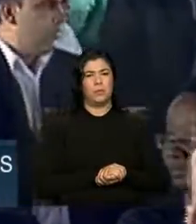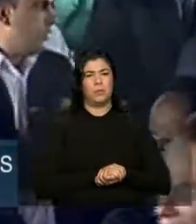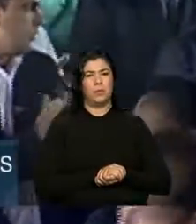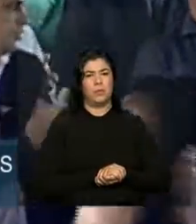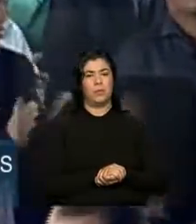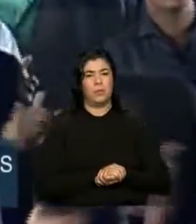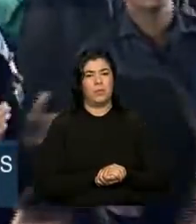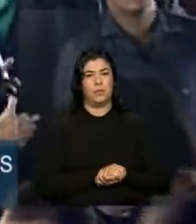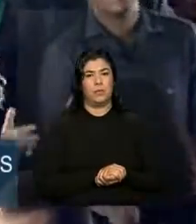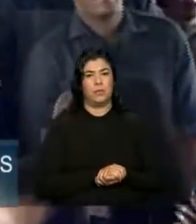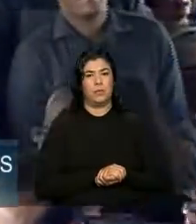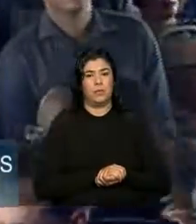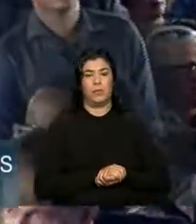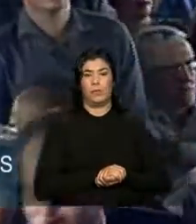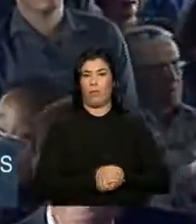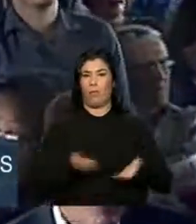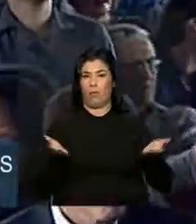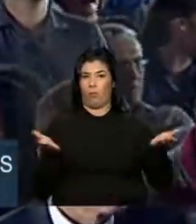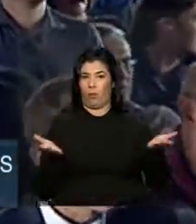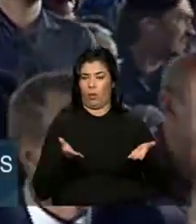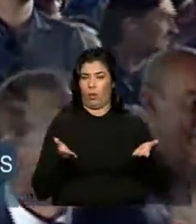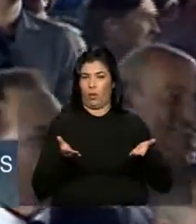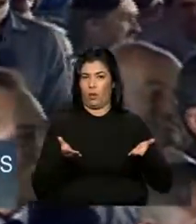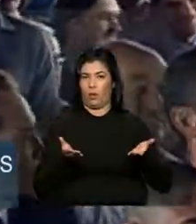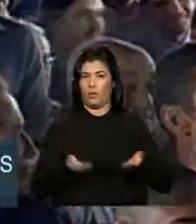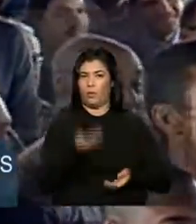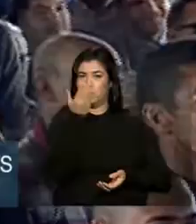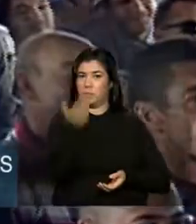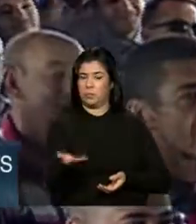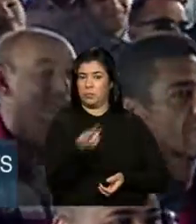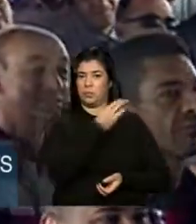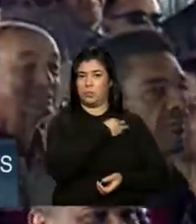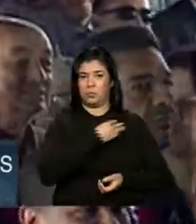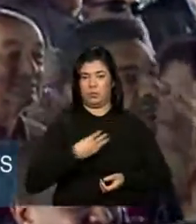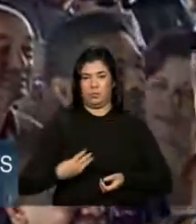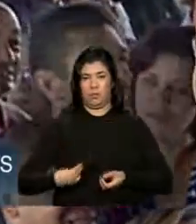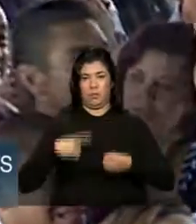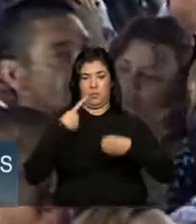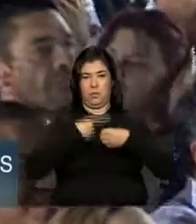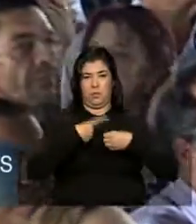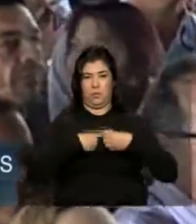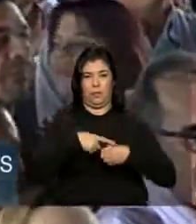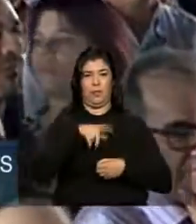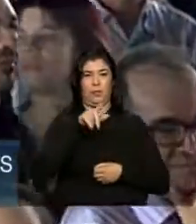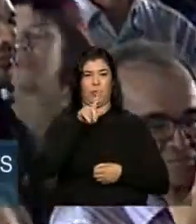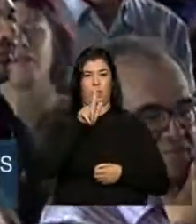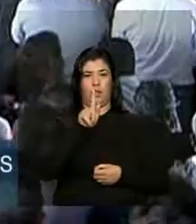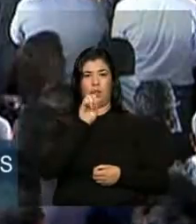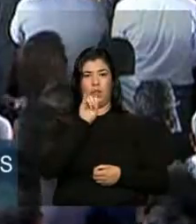Com a palavra, o ministro das cidades, Gilberto Kassab.